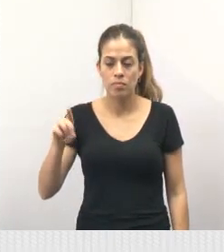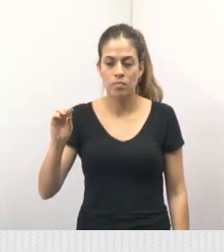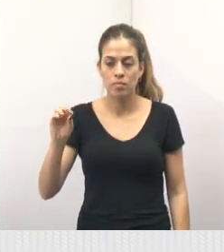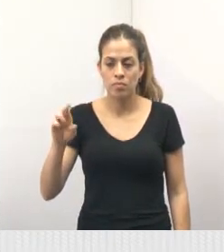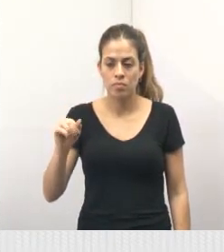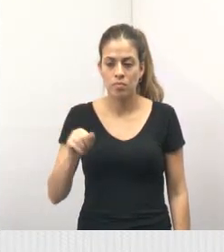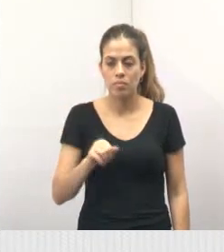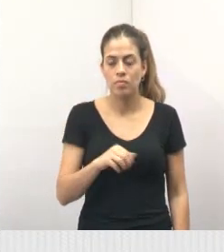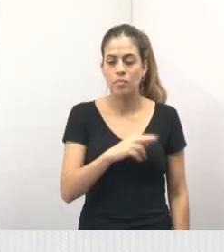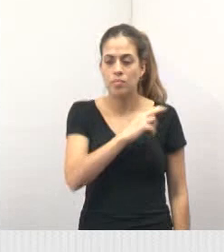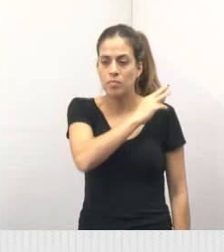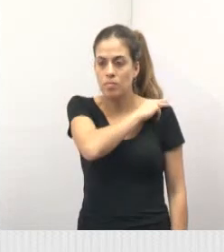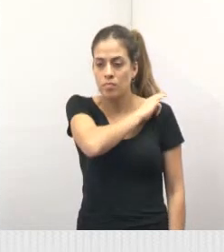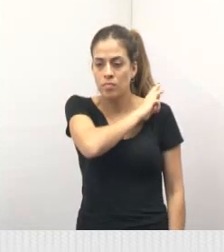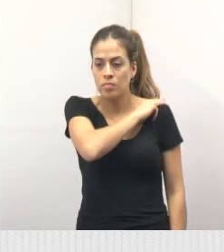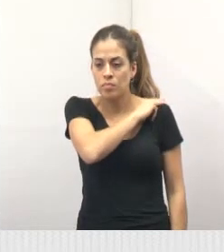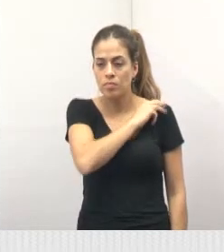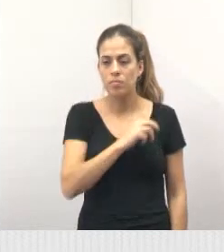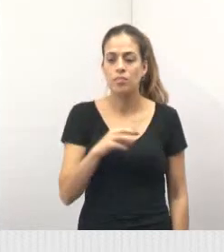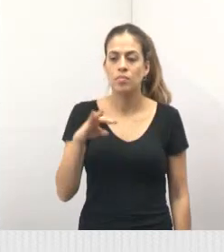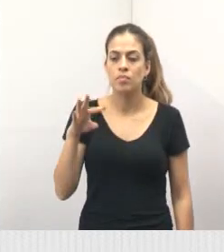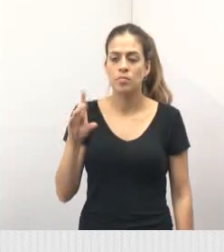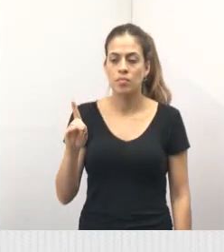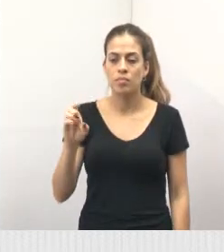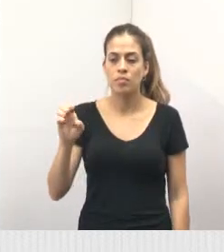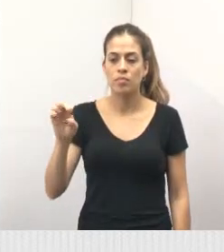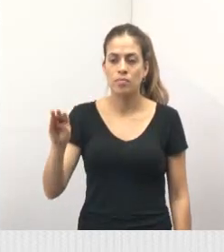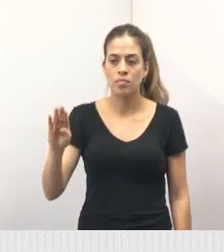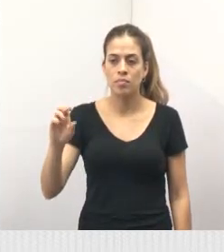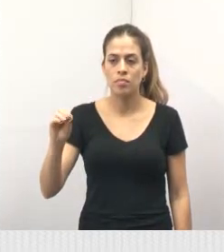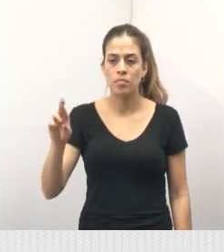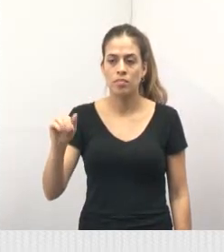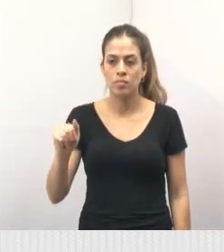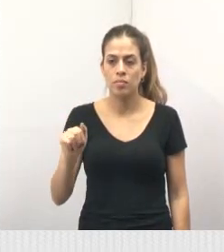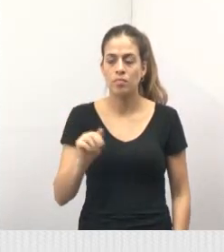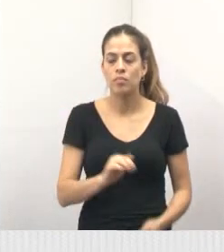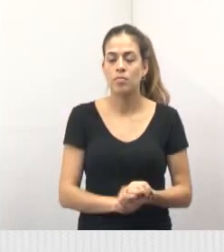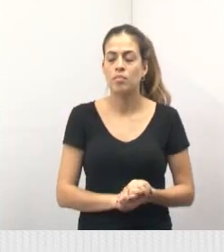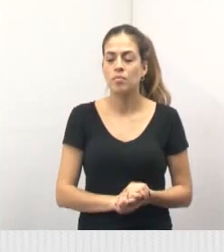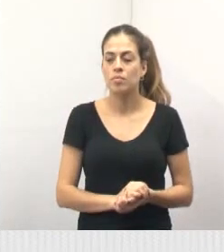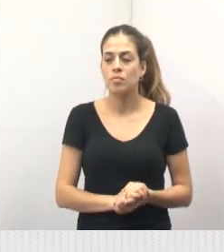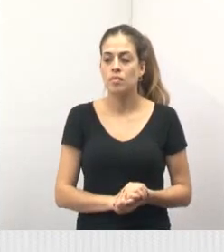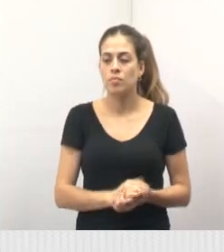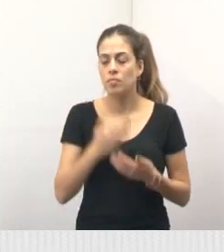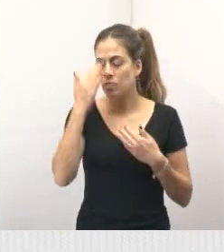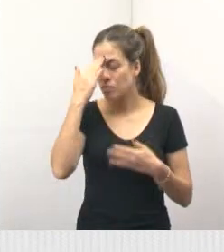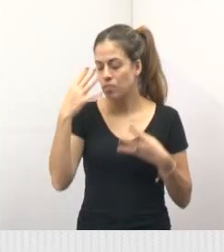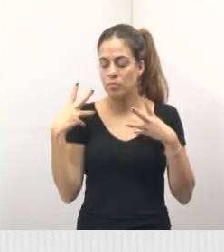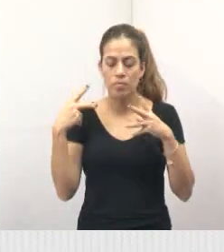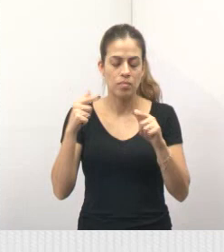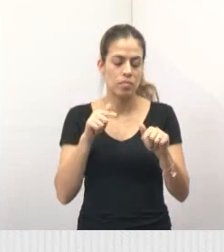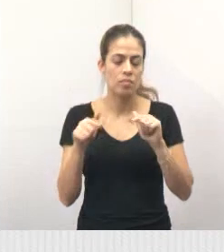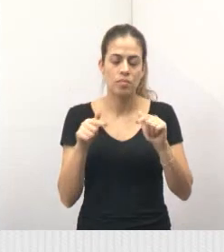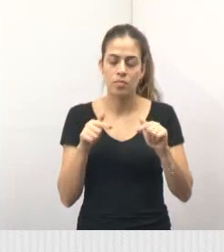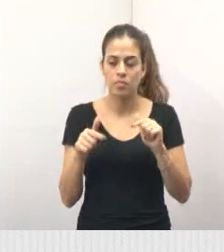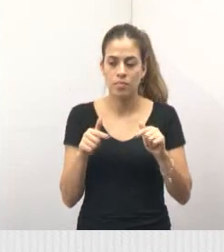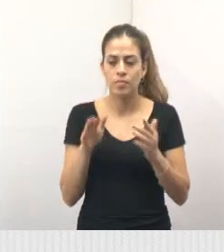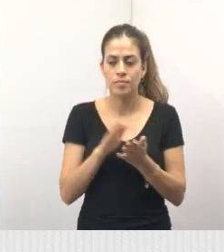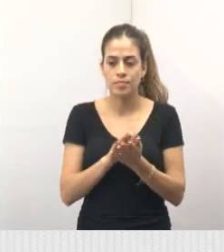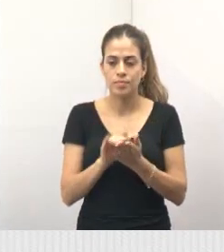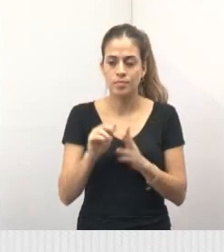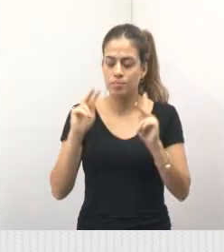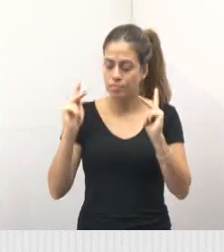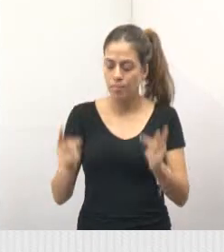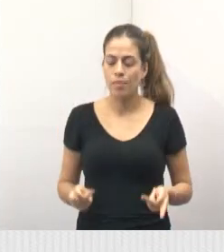Agradecer a todos os bombeiros que fazem esse belo trabalho para Jacareí, que é um trabalho reconhecido por todos.